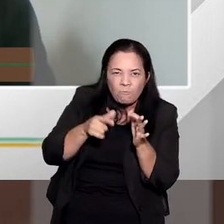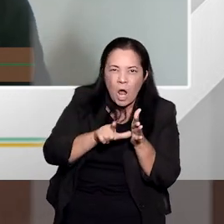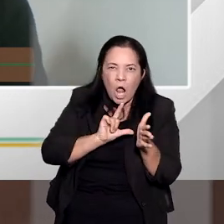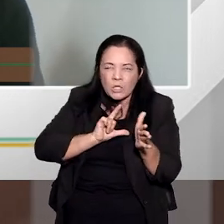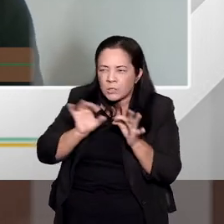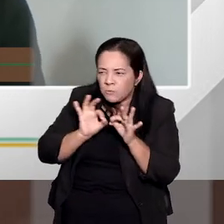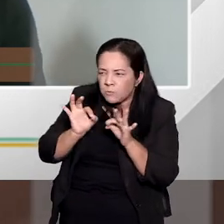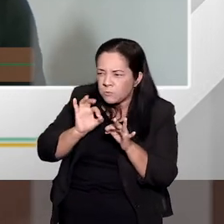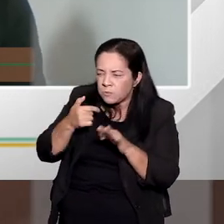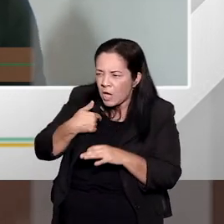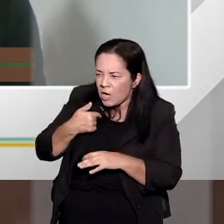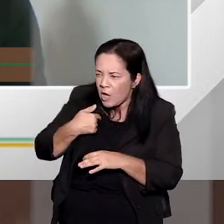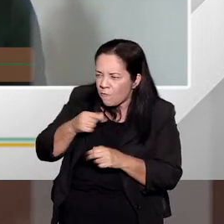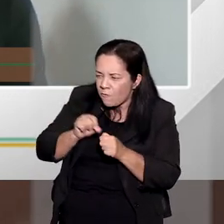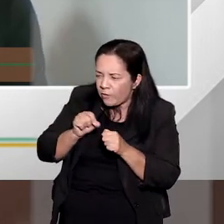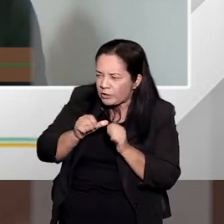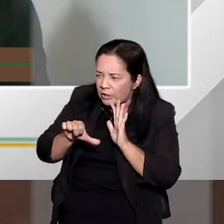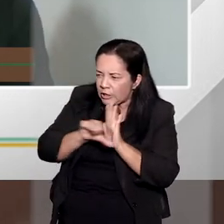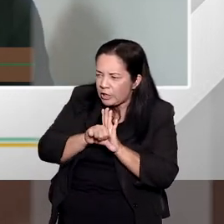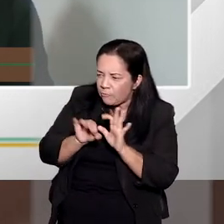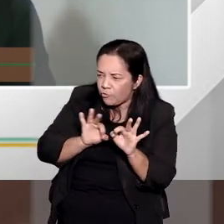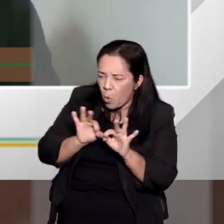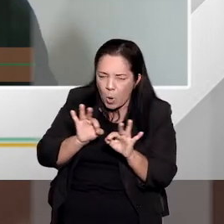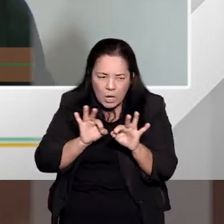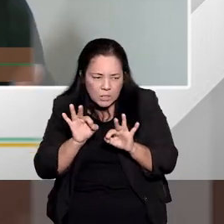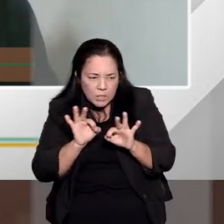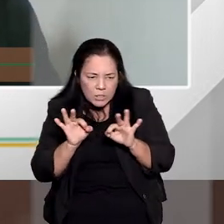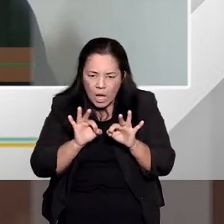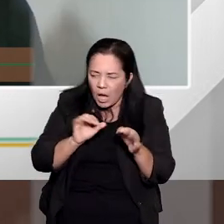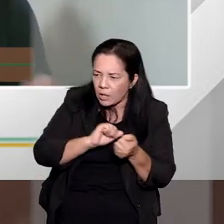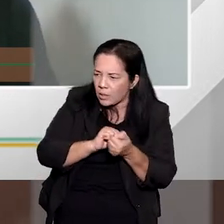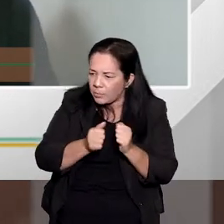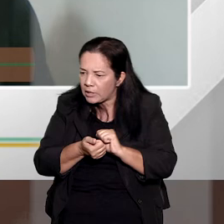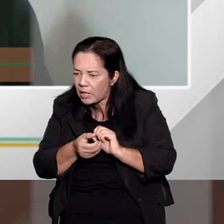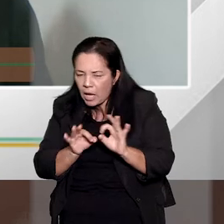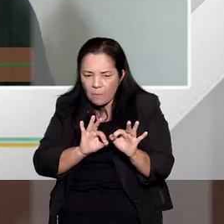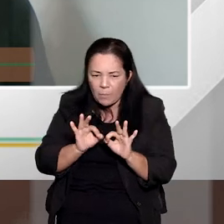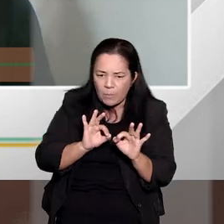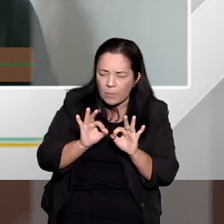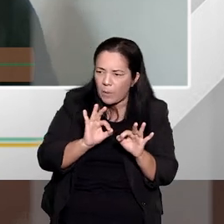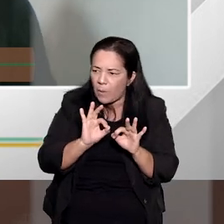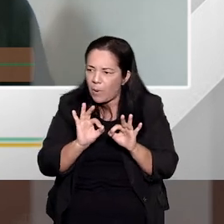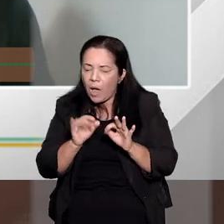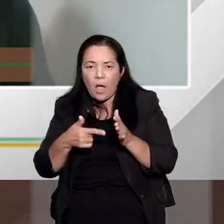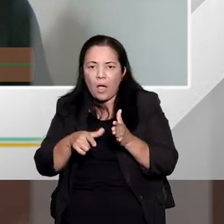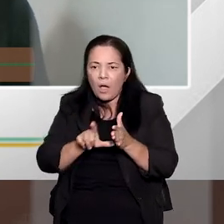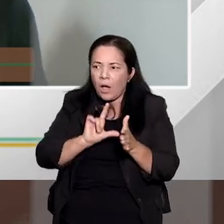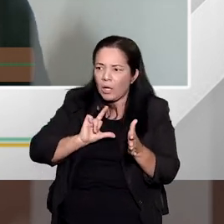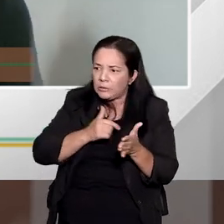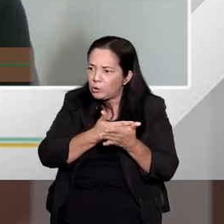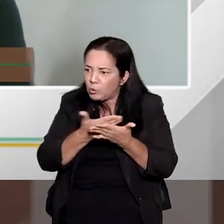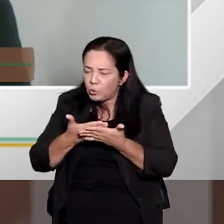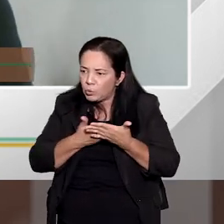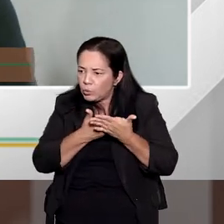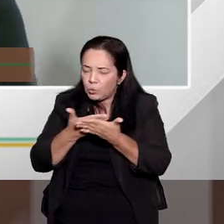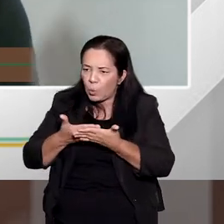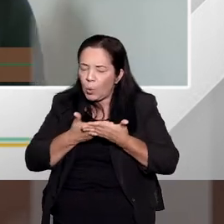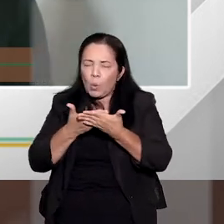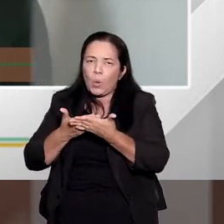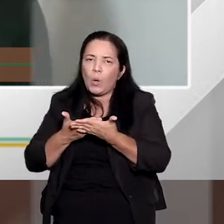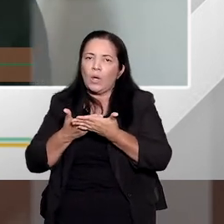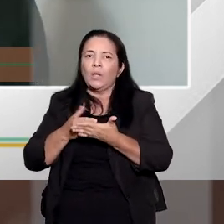premeditação do crime, o grau de preparo ali, quantos agentes pensaram no crime, estudaram, enfim, isso pode